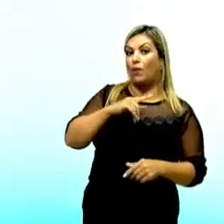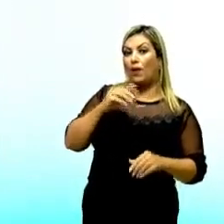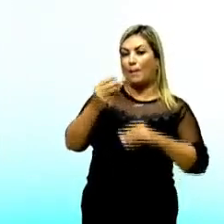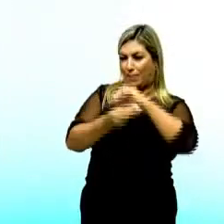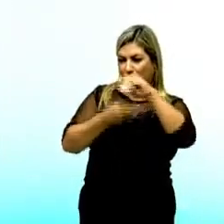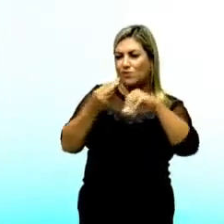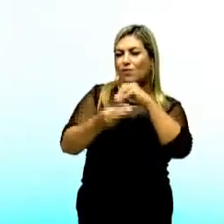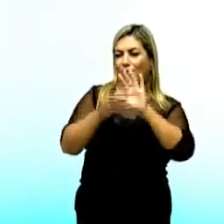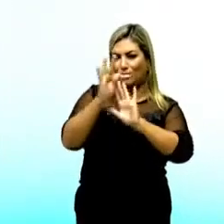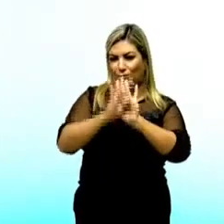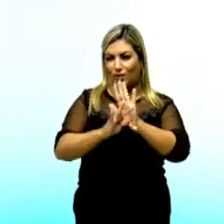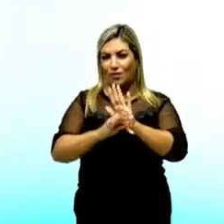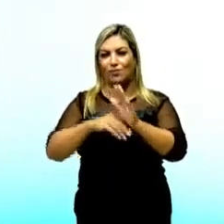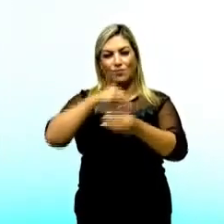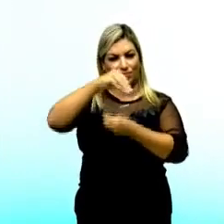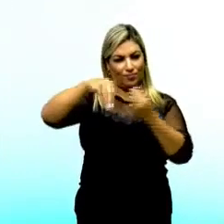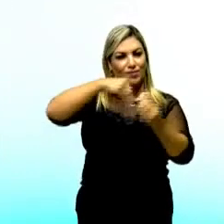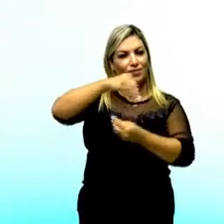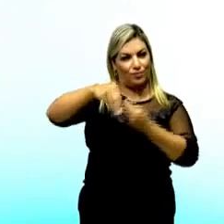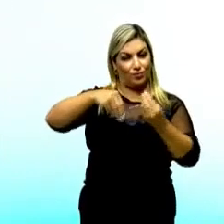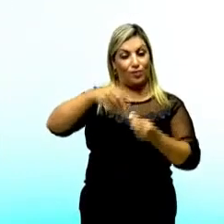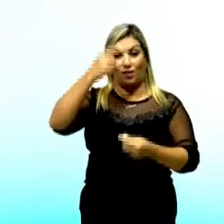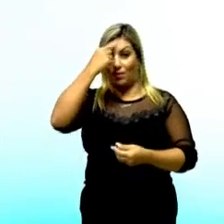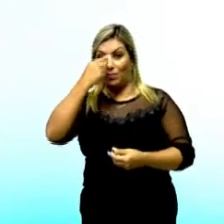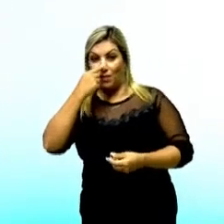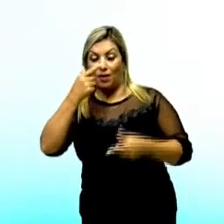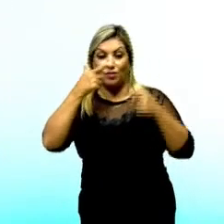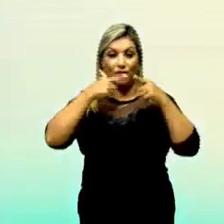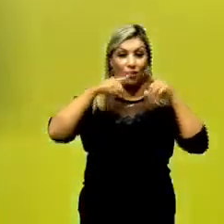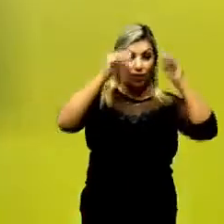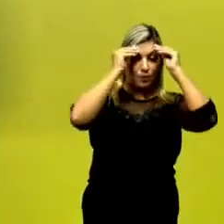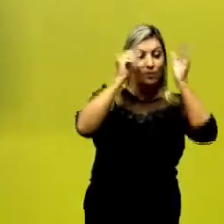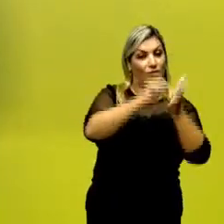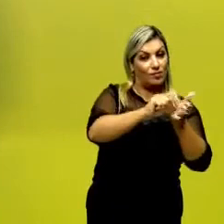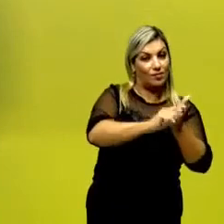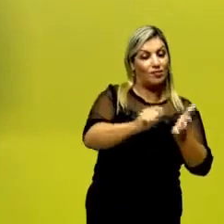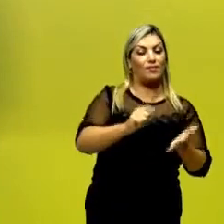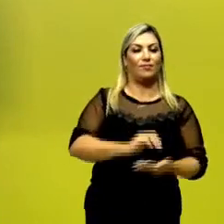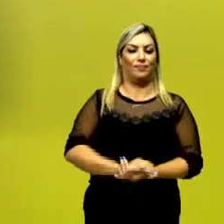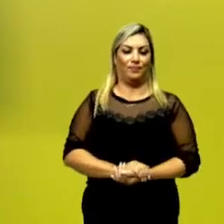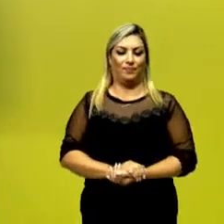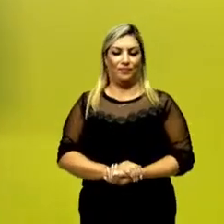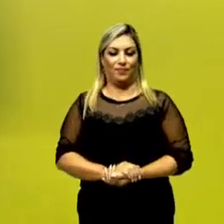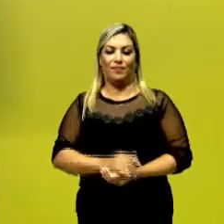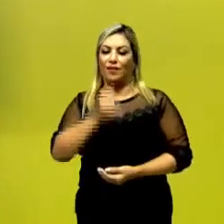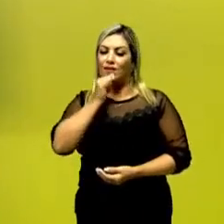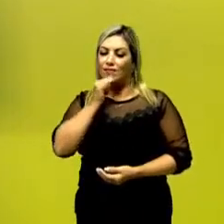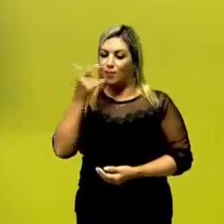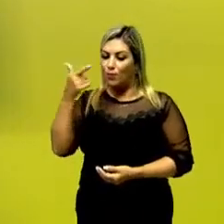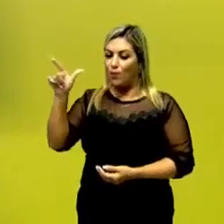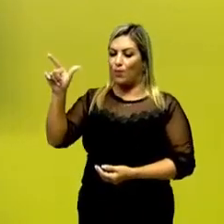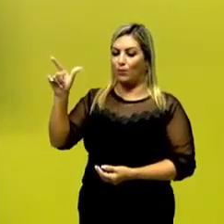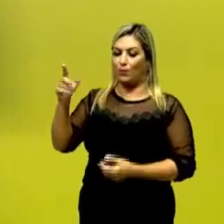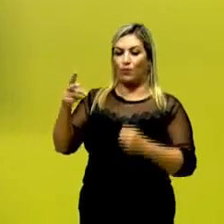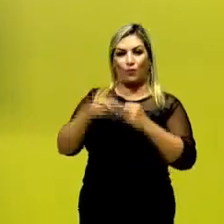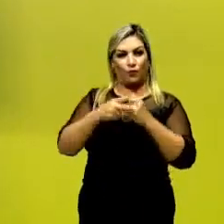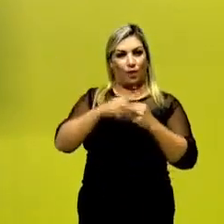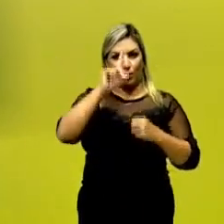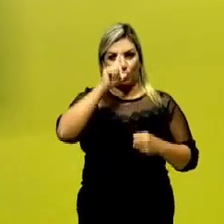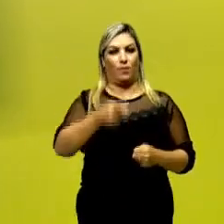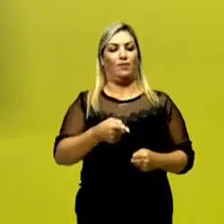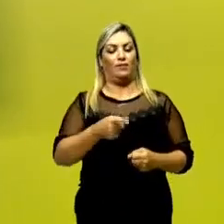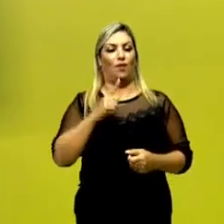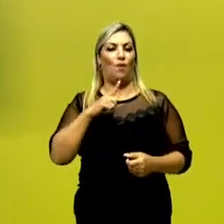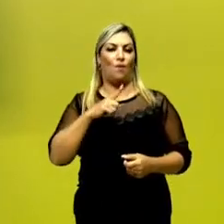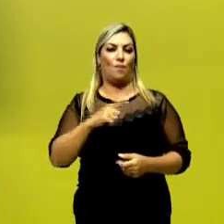mistos, né? A linguagem escrita e as imagens. Vamos a um outro exemplo? Os verbos no imperativo, aqui nós